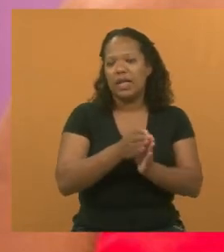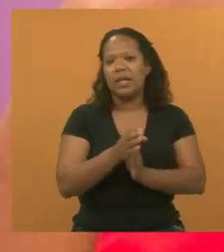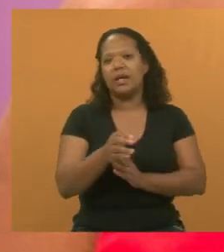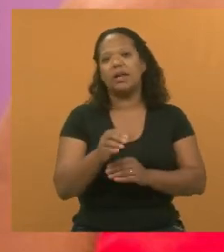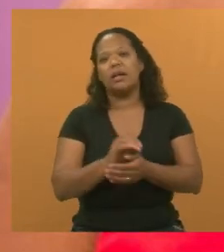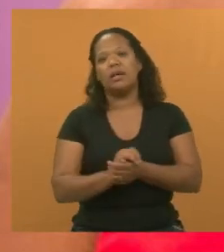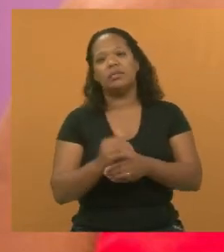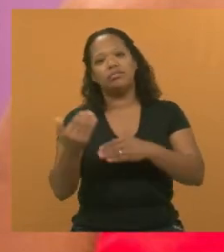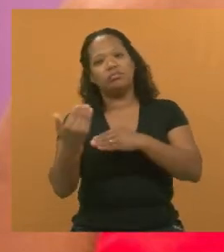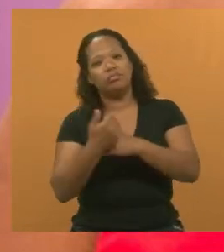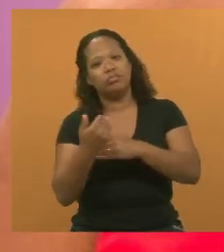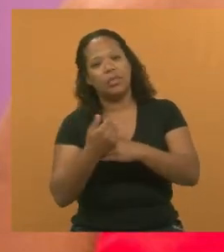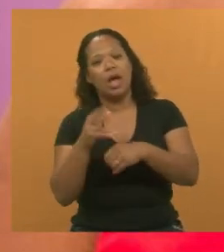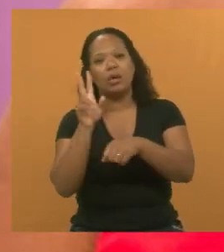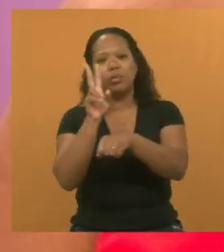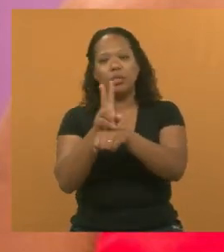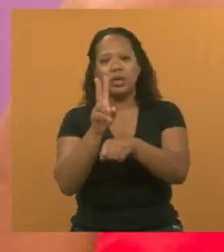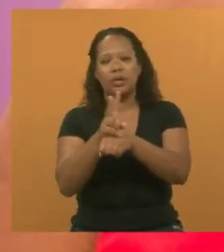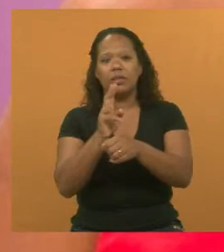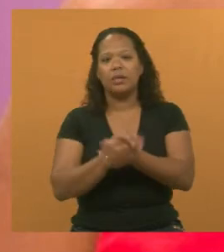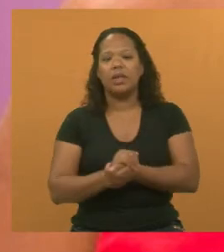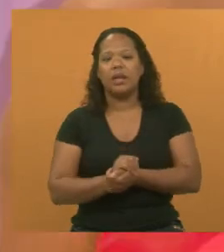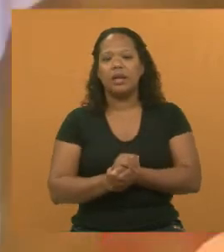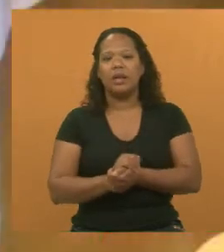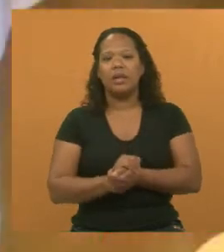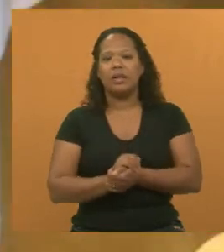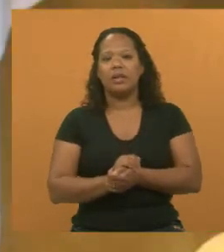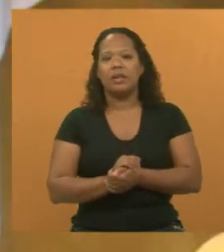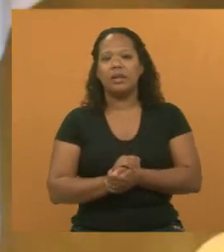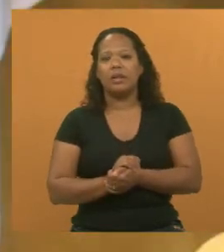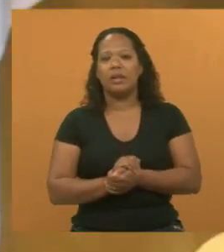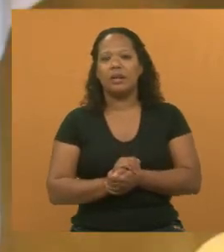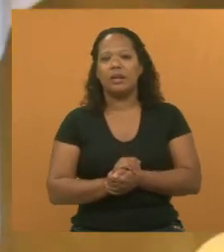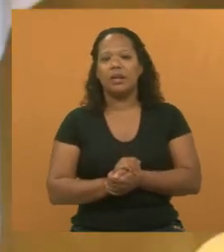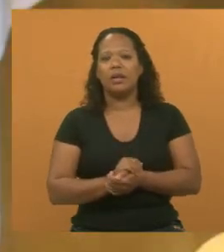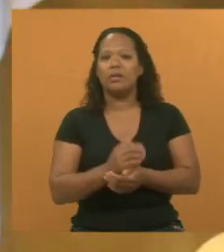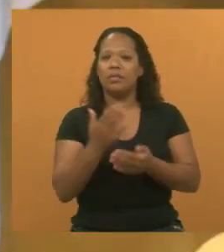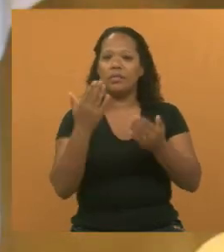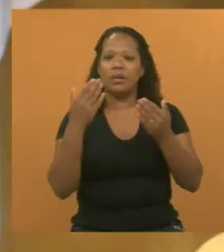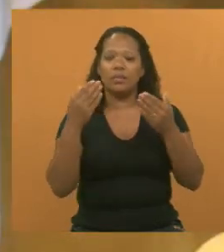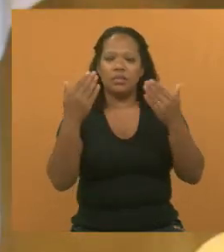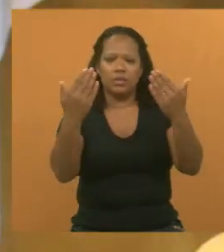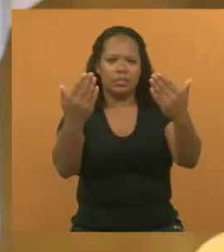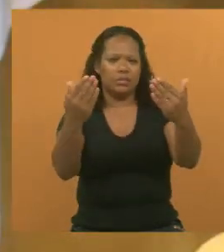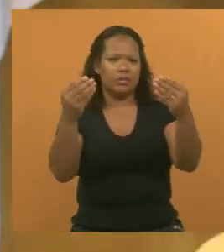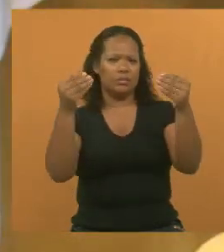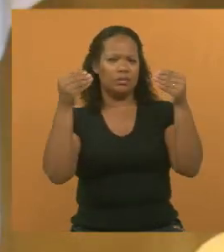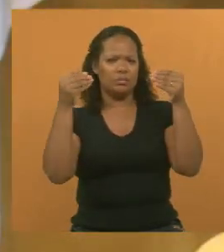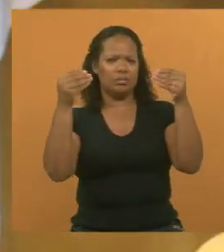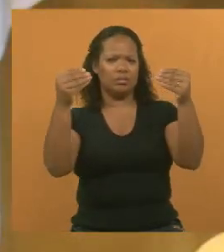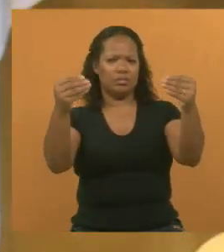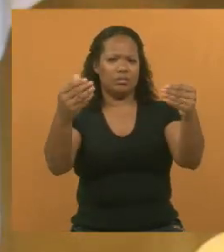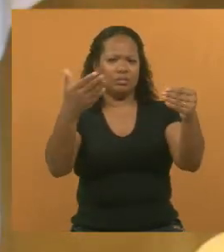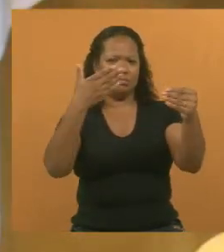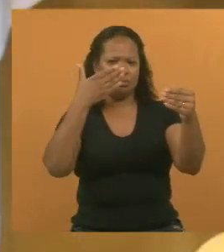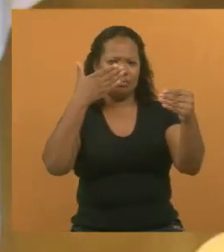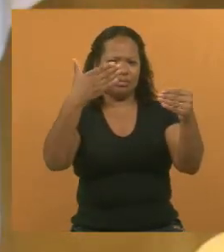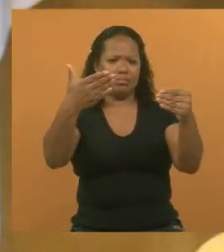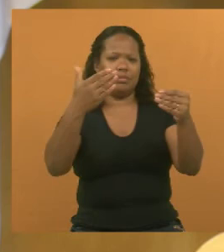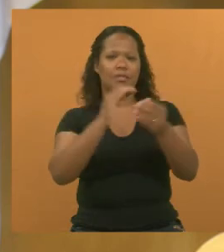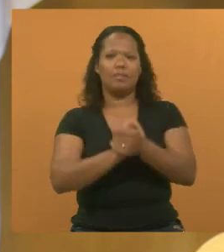unidades estarão lá para fazer os testes rápidos, teste de acuidade visual, consultas breves,